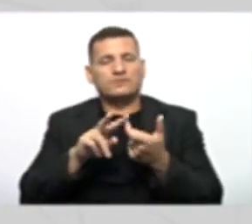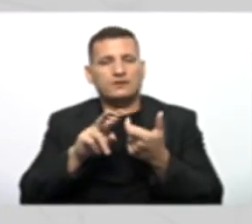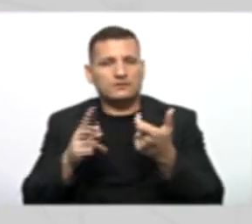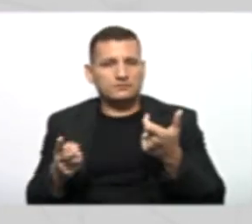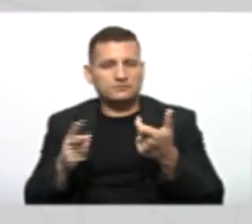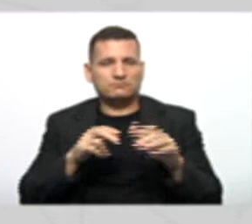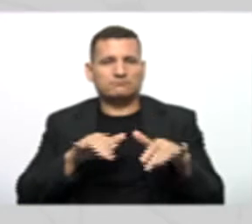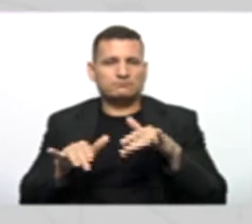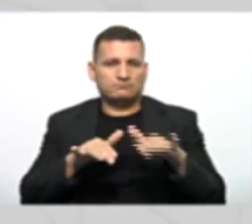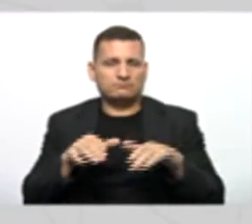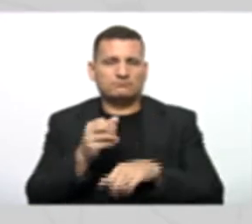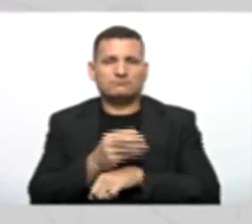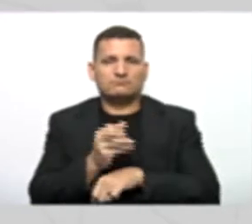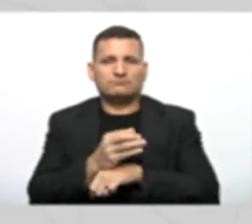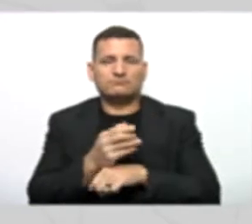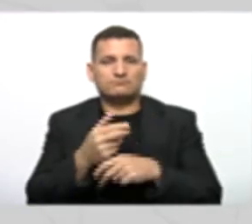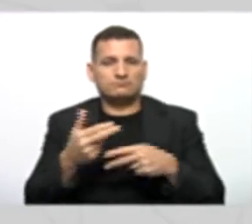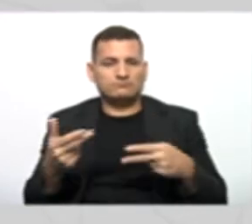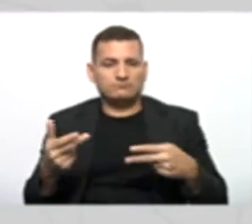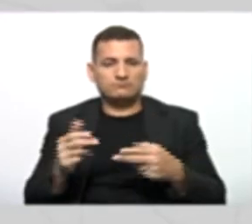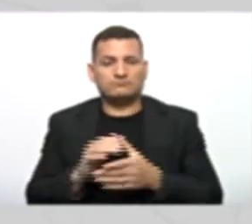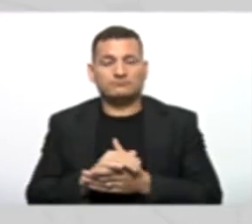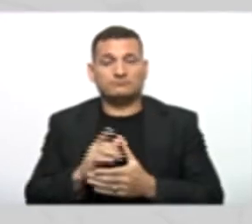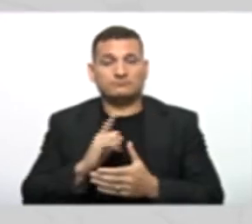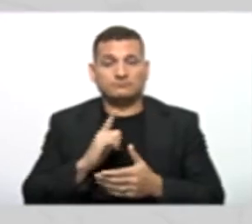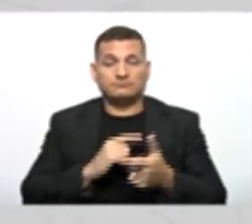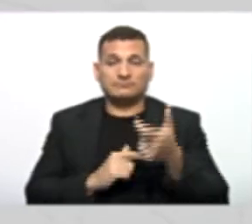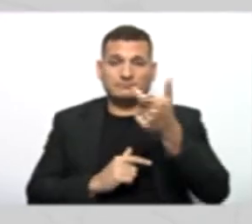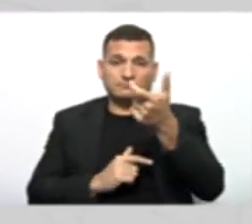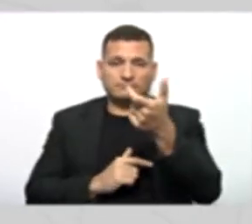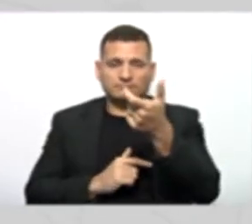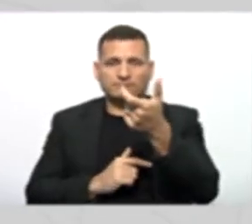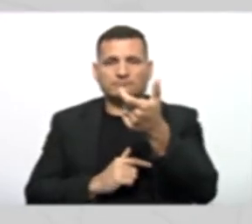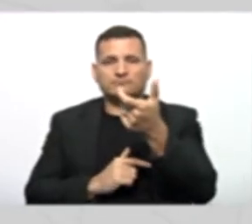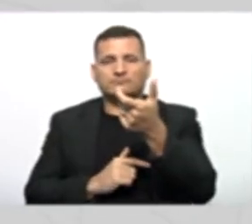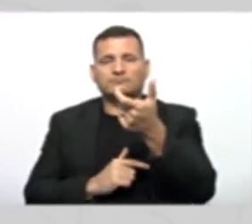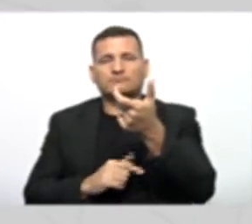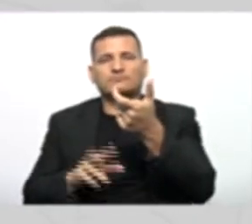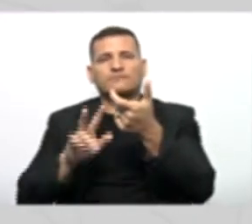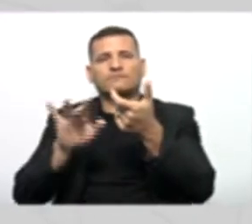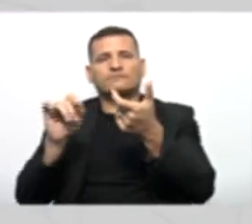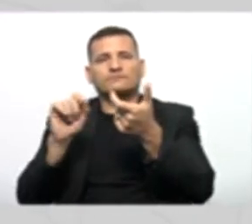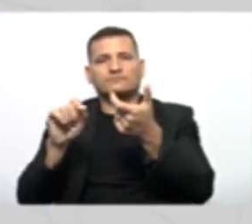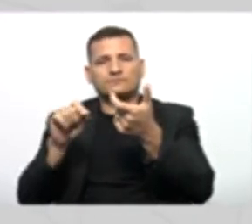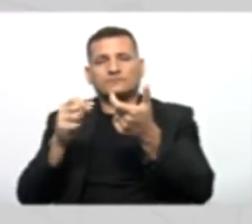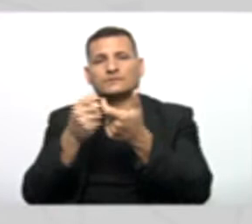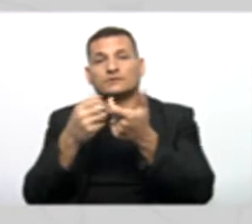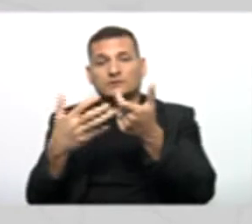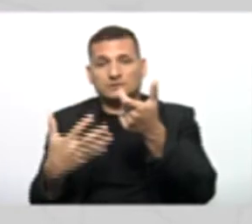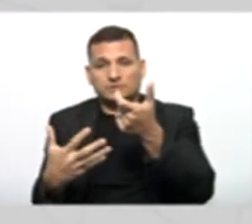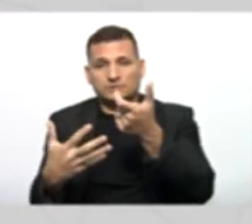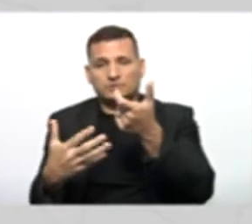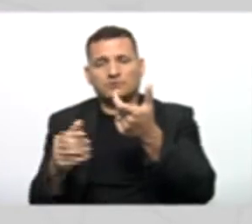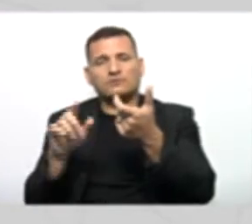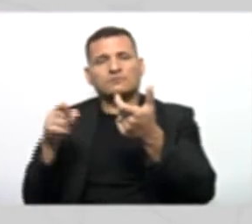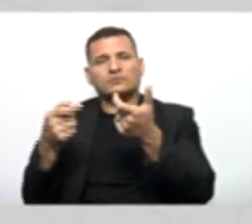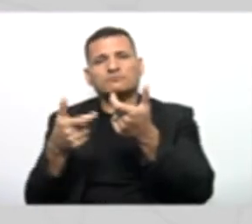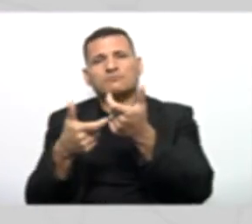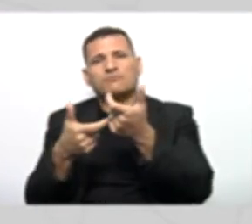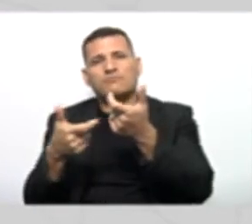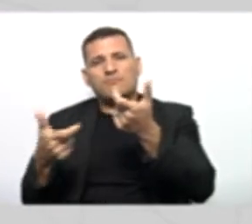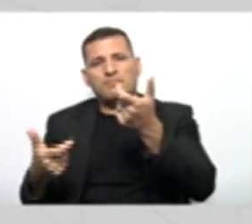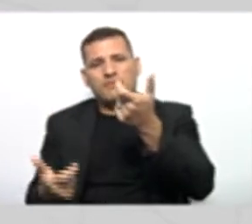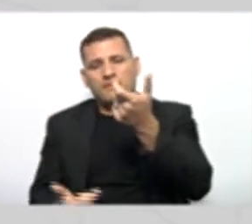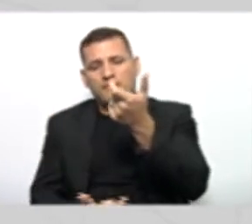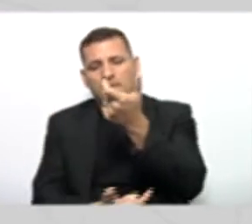orientada a objetos. Nós vamos ter uma classe pai que vai ter suas próprias características e uma ou mais classes